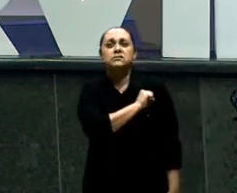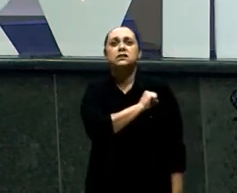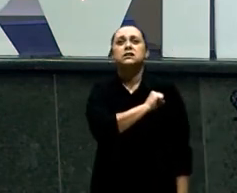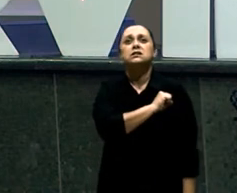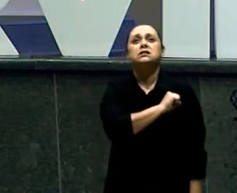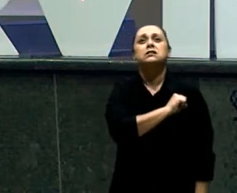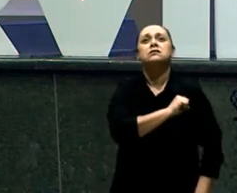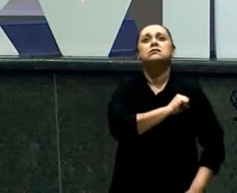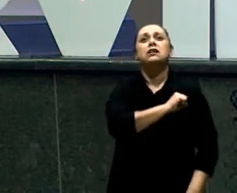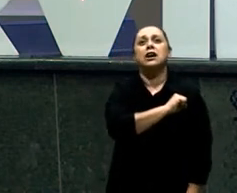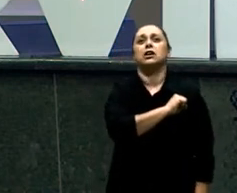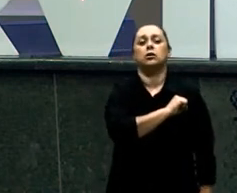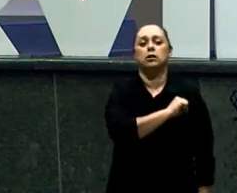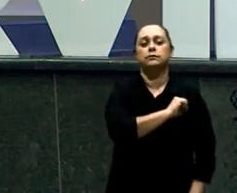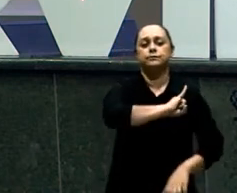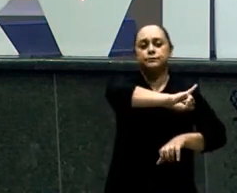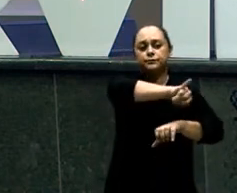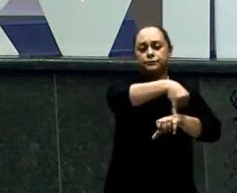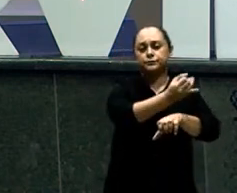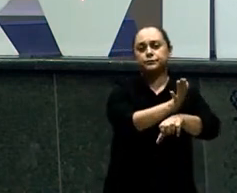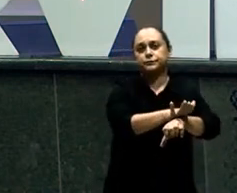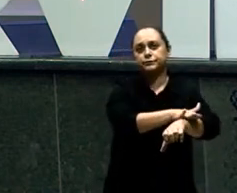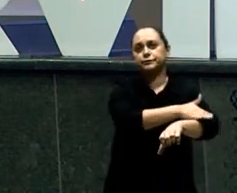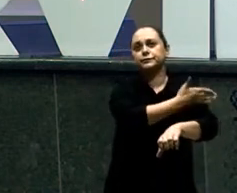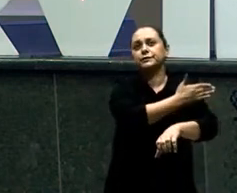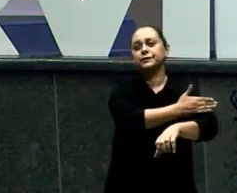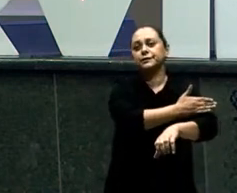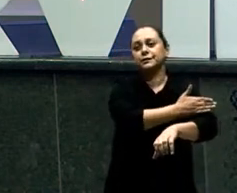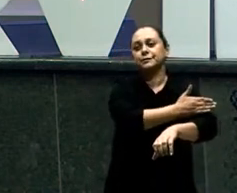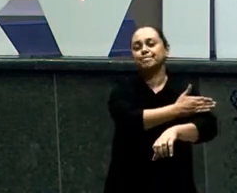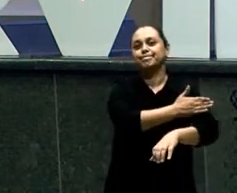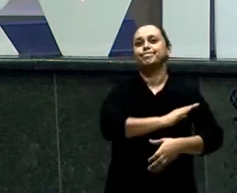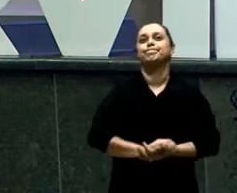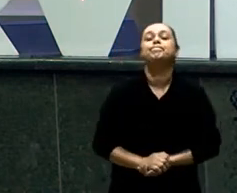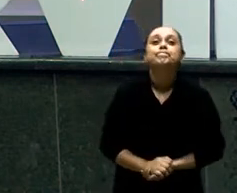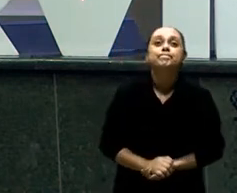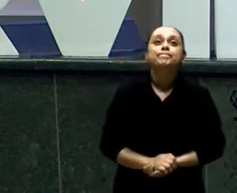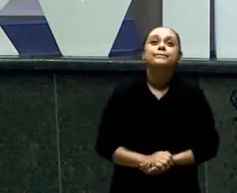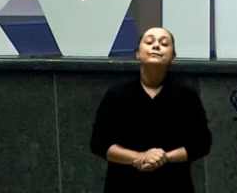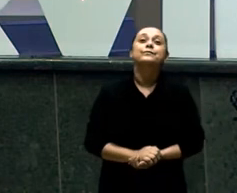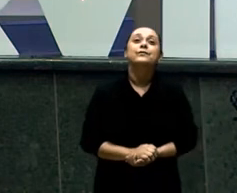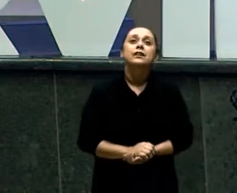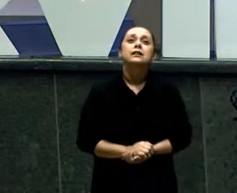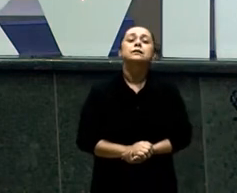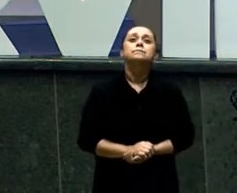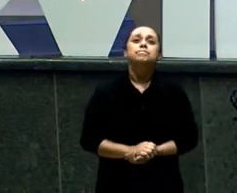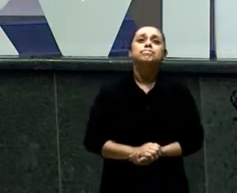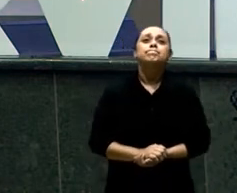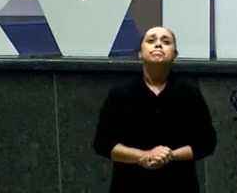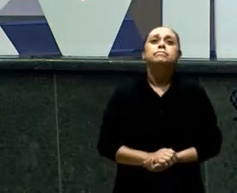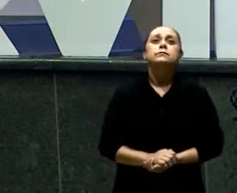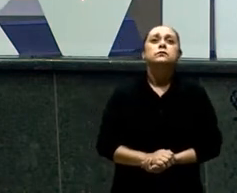Jacó Não tem um motivo Na Bíblia Só que precisa Falar o motivo Precisa